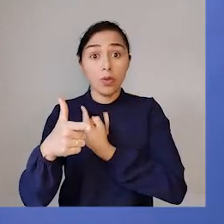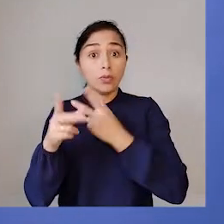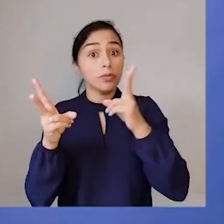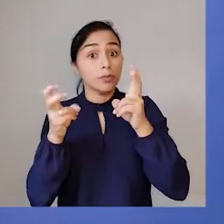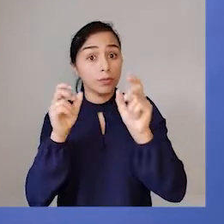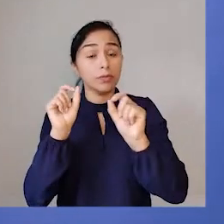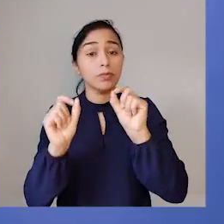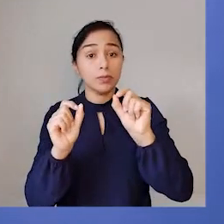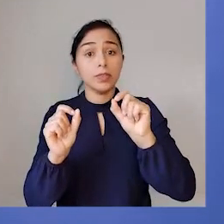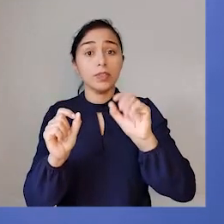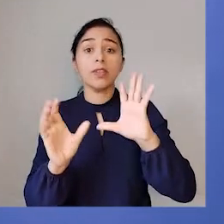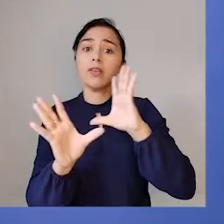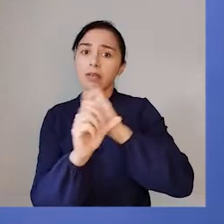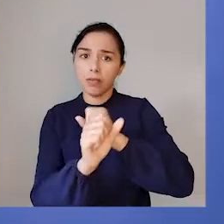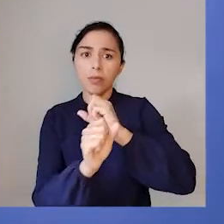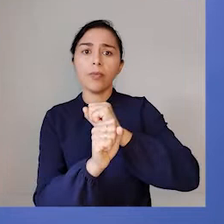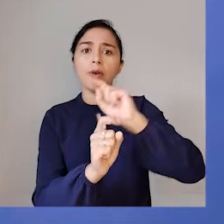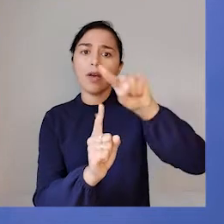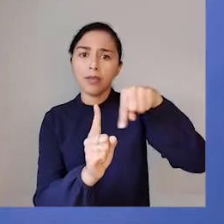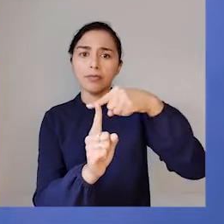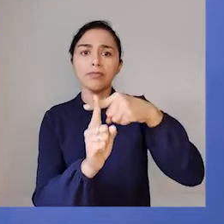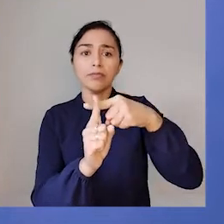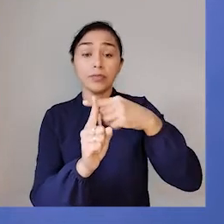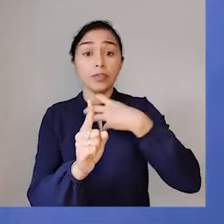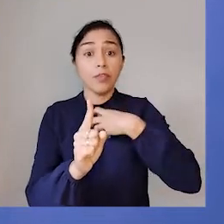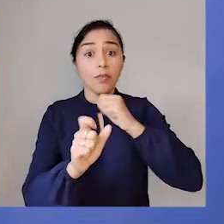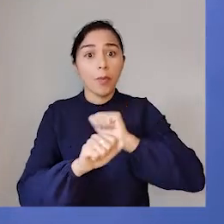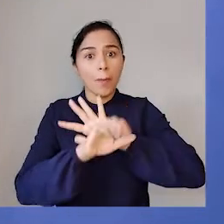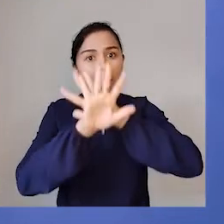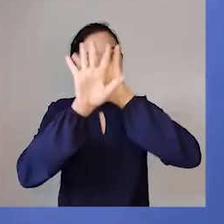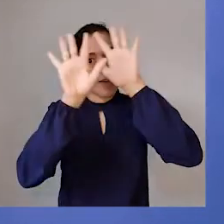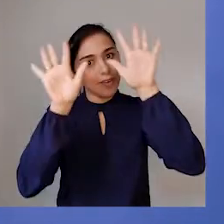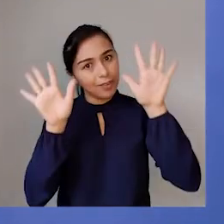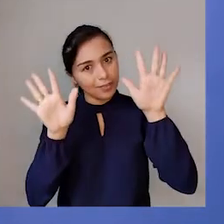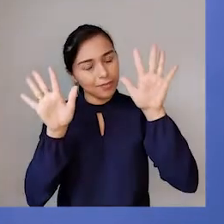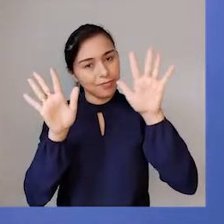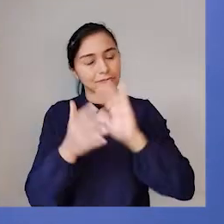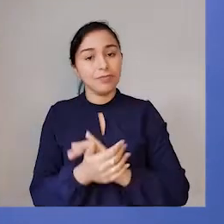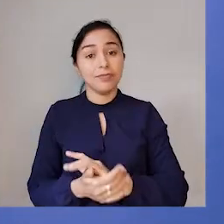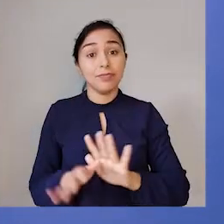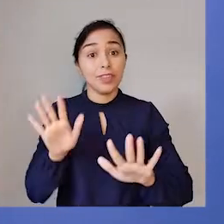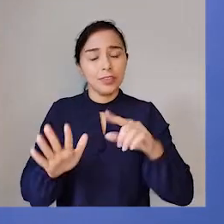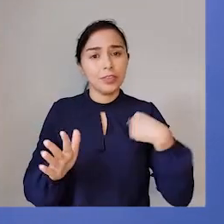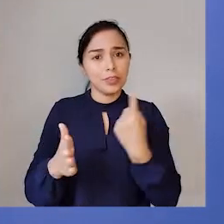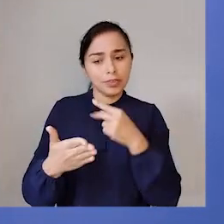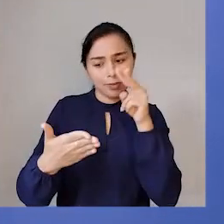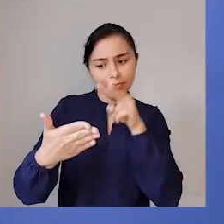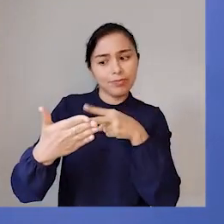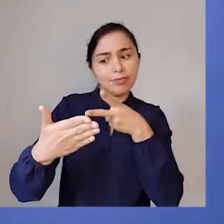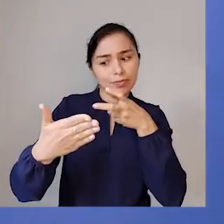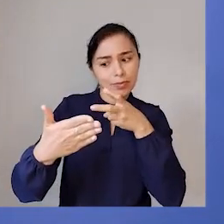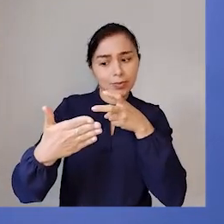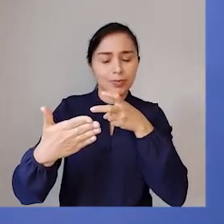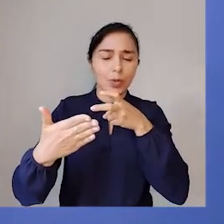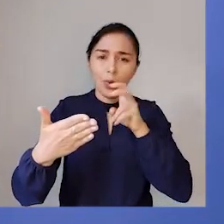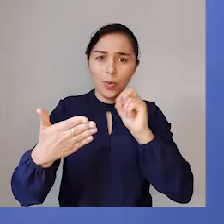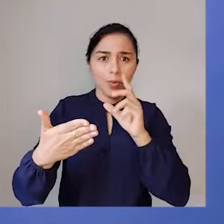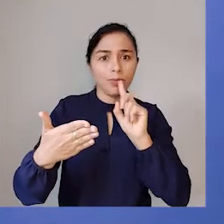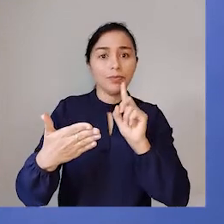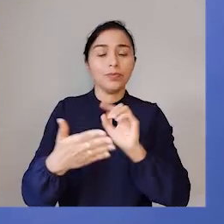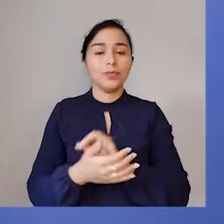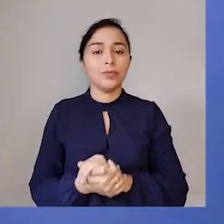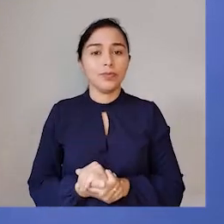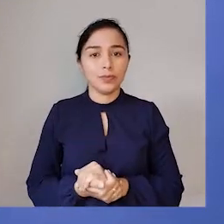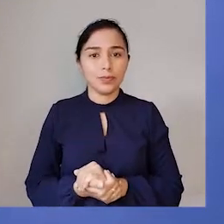notar que a adição, ela está ali muito clara. Às vezes, bem explícita, às vezes, menos.